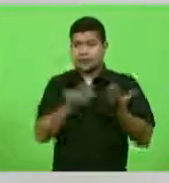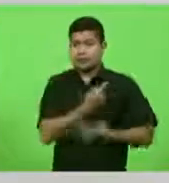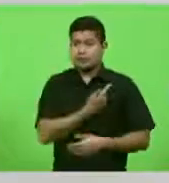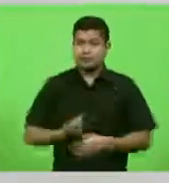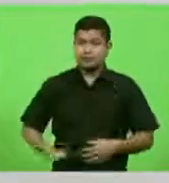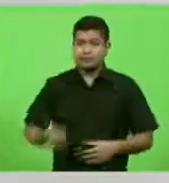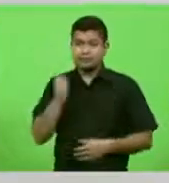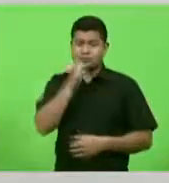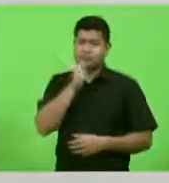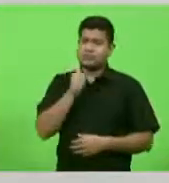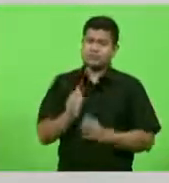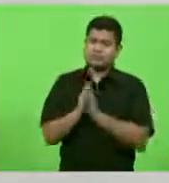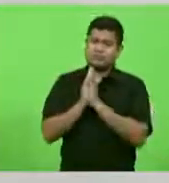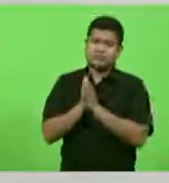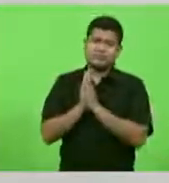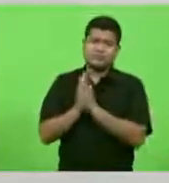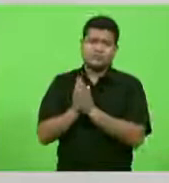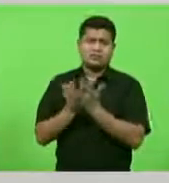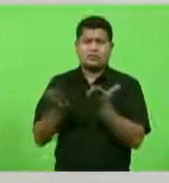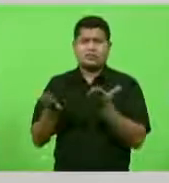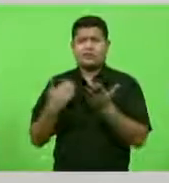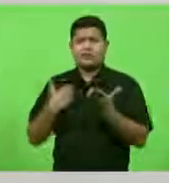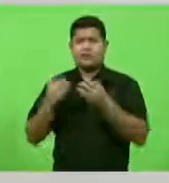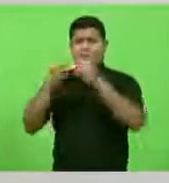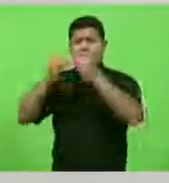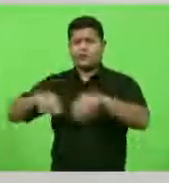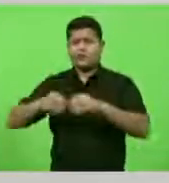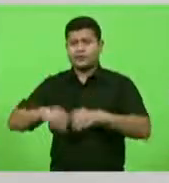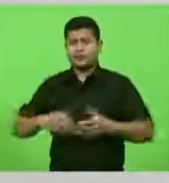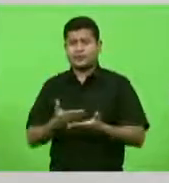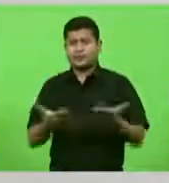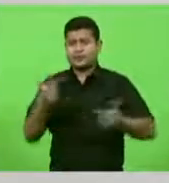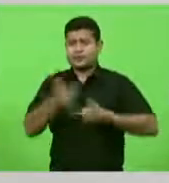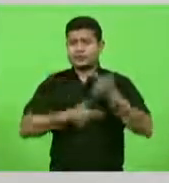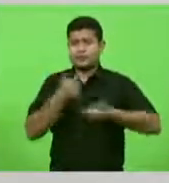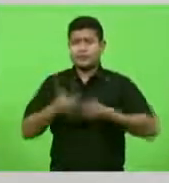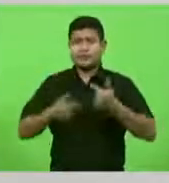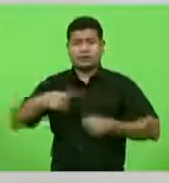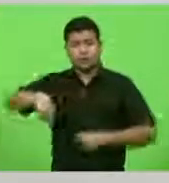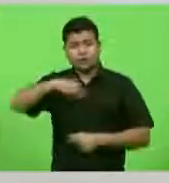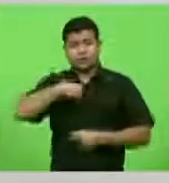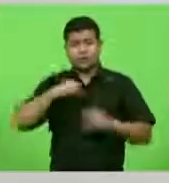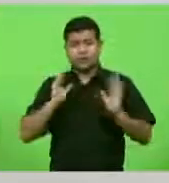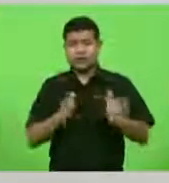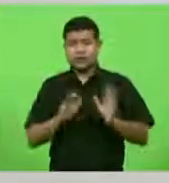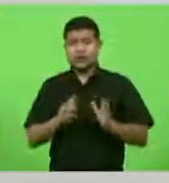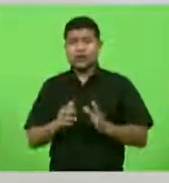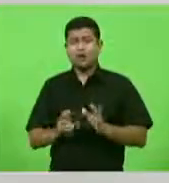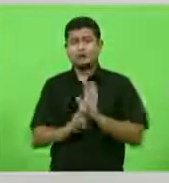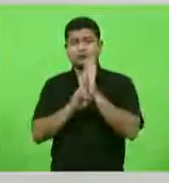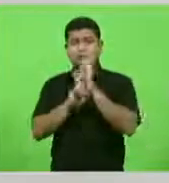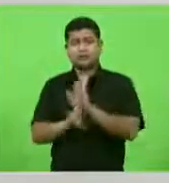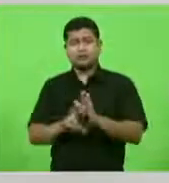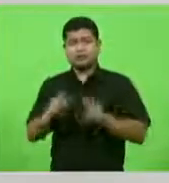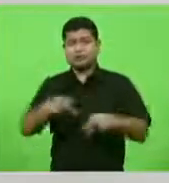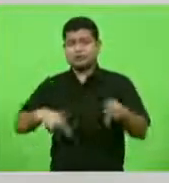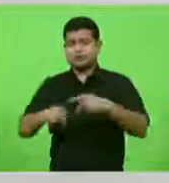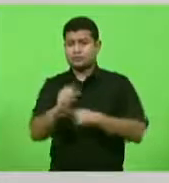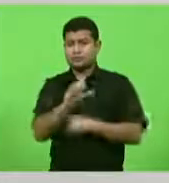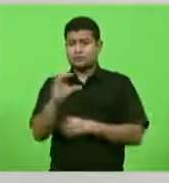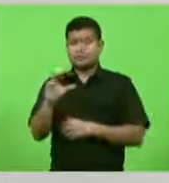atenção para não destruir o trabalho que nós, todos juntos, como representantes do povo catarinense,